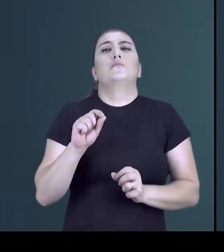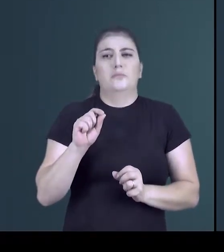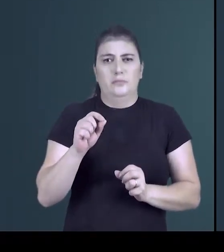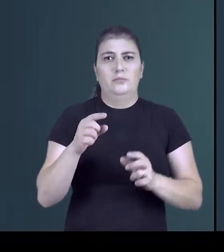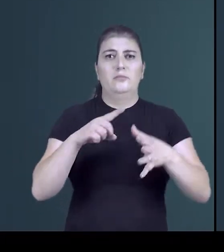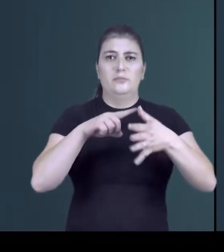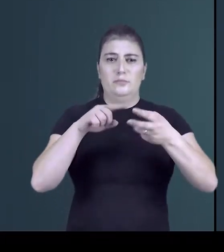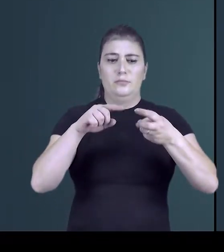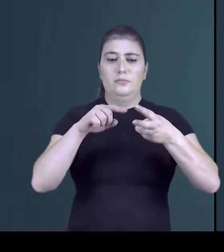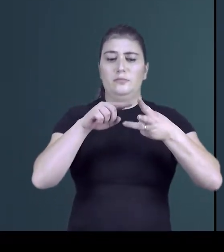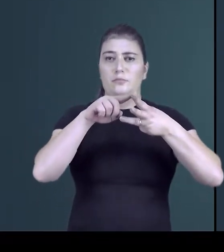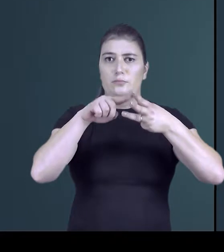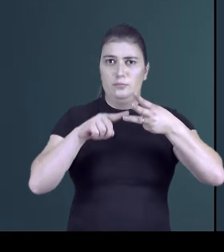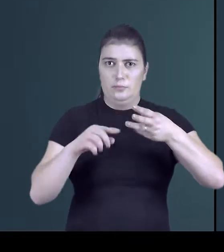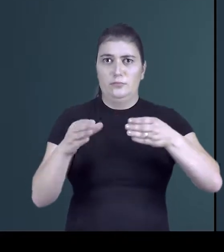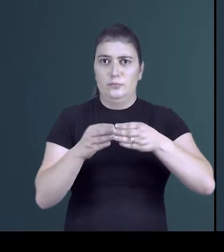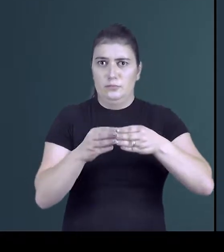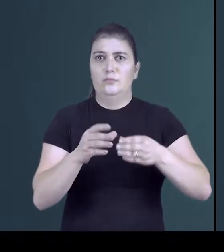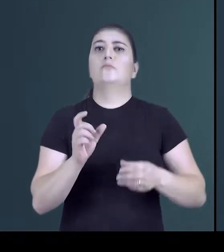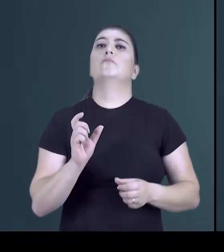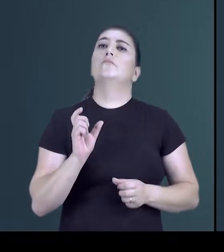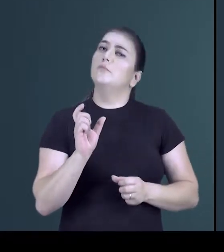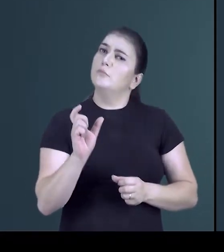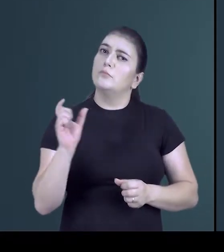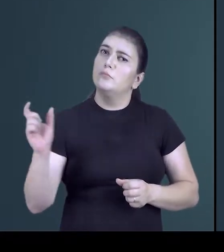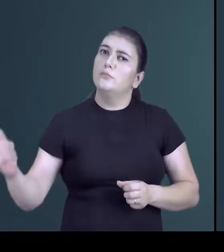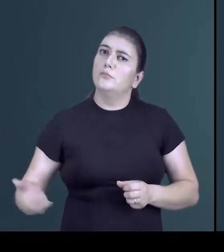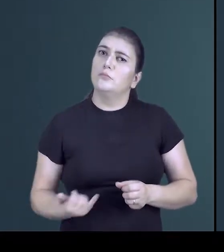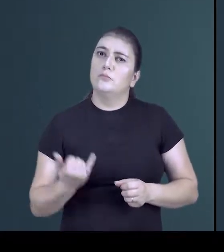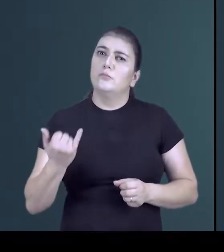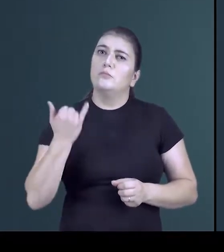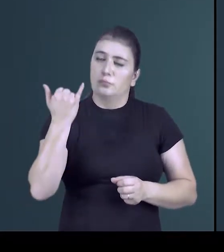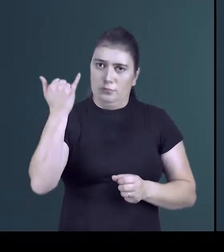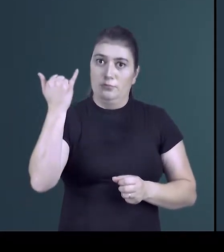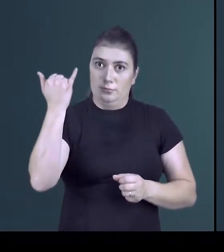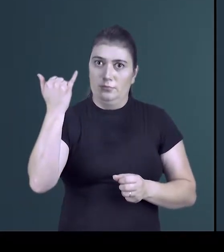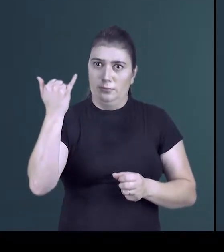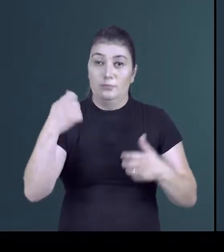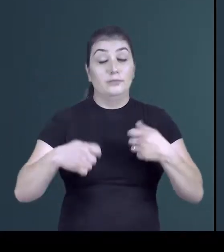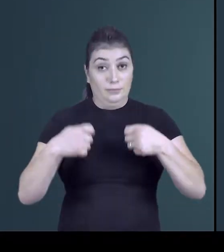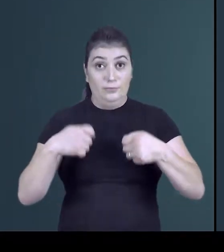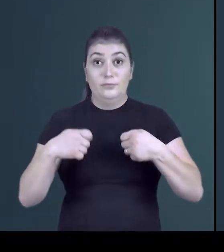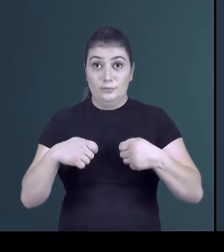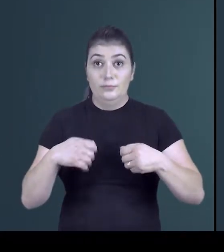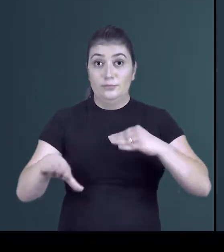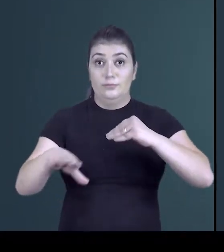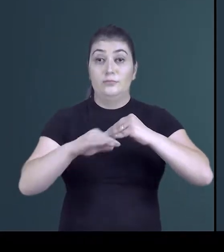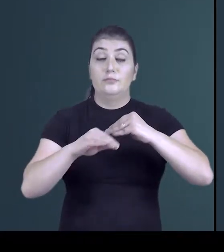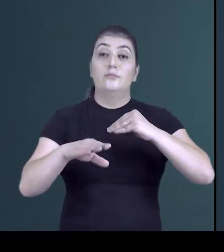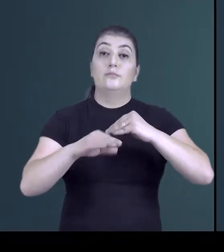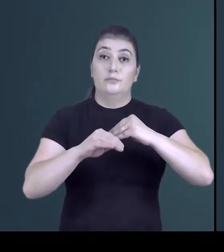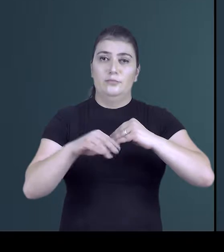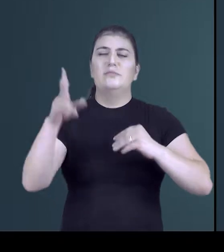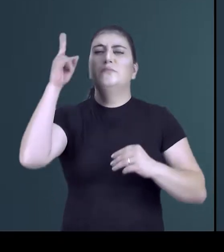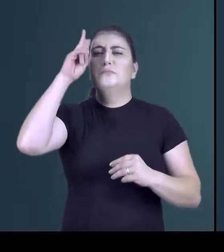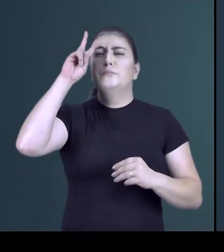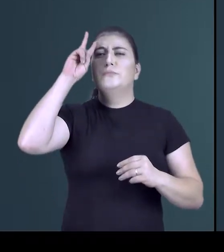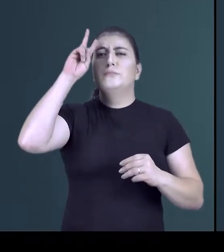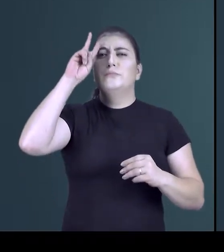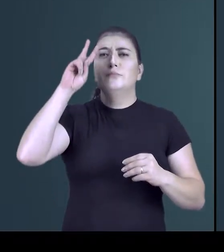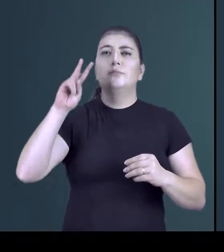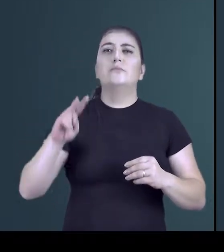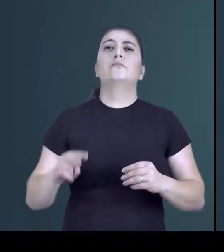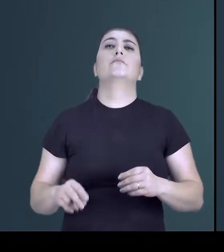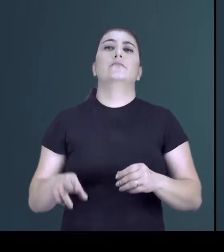são as três classes de palavras fundamentais que vão necessitar de complementos. Lembrando,